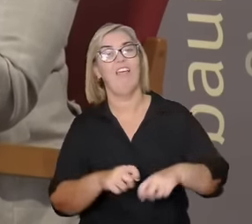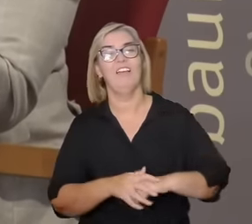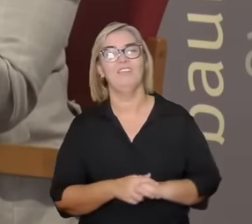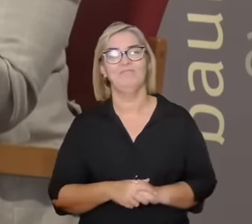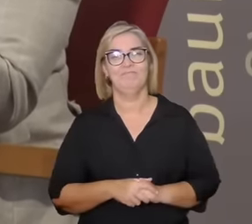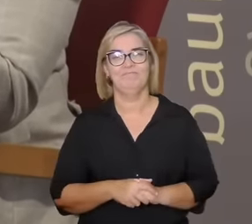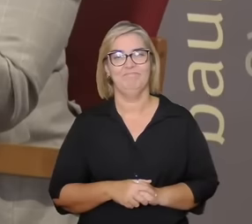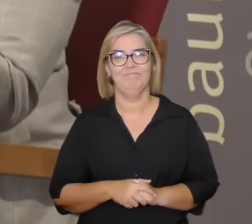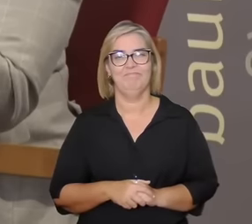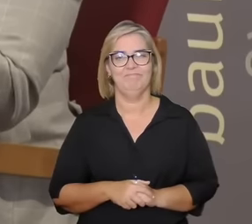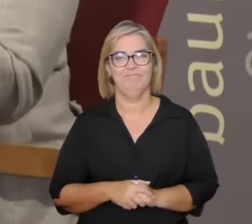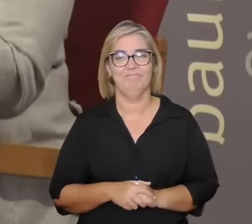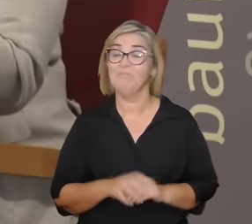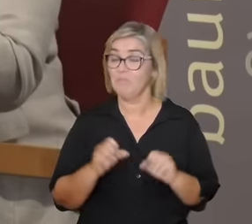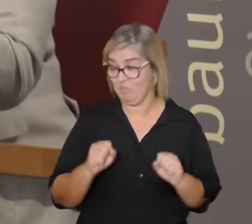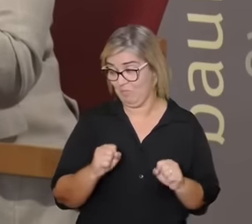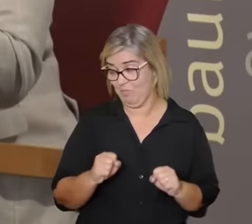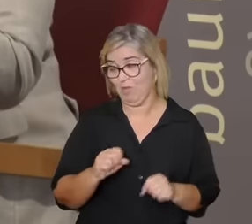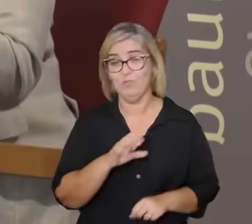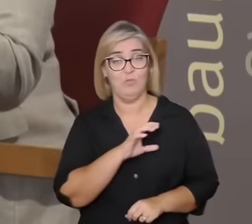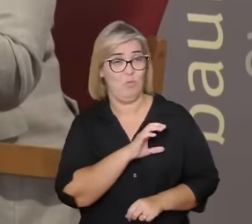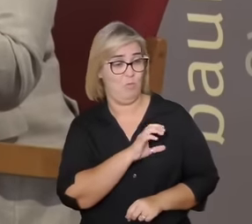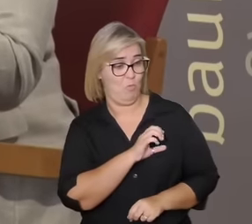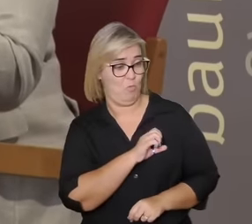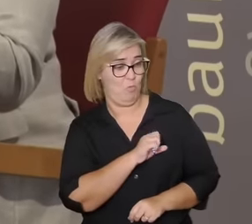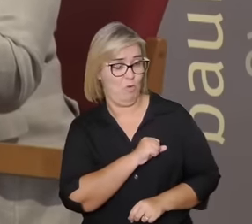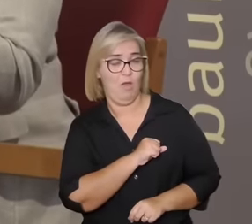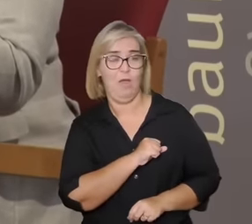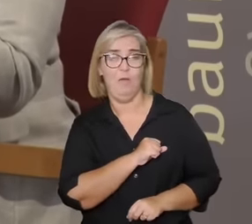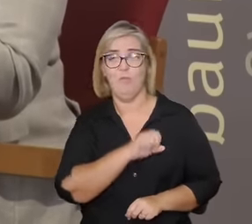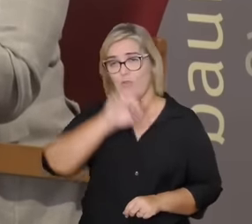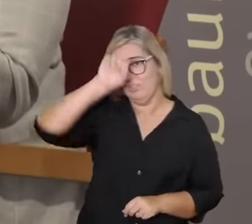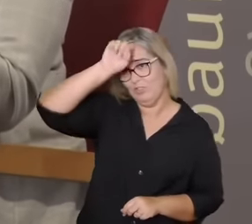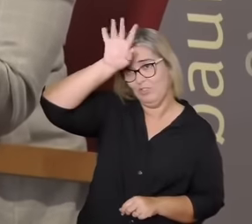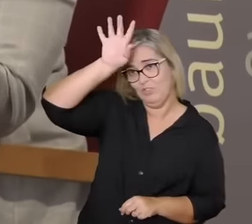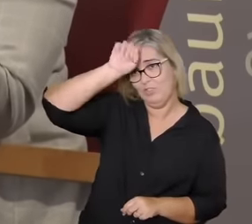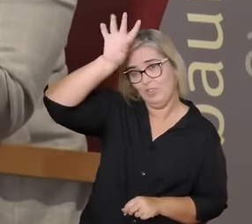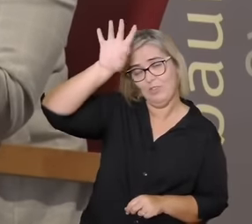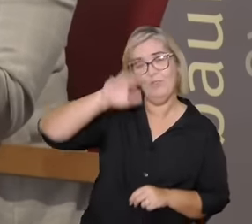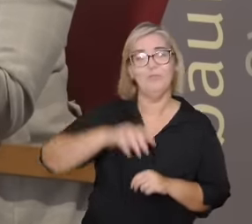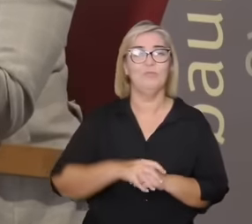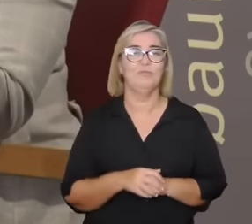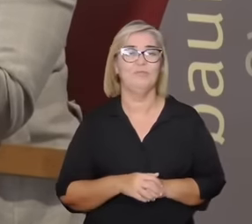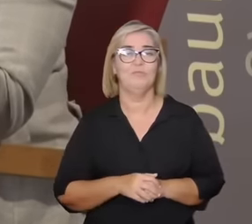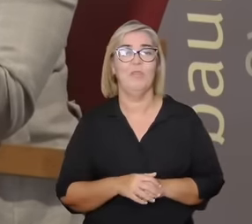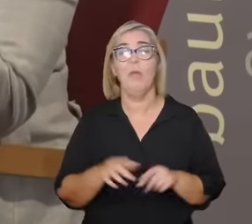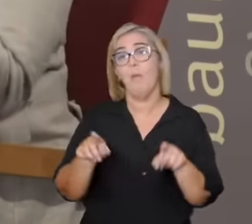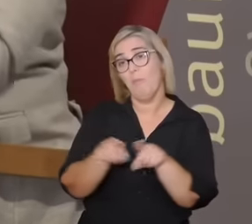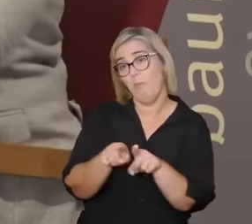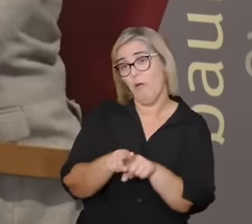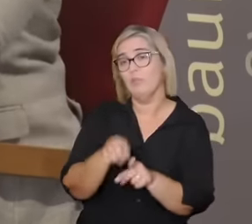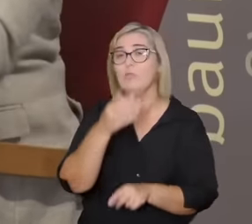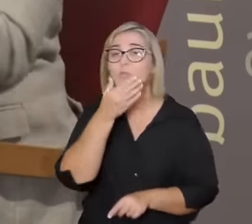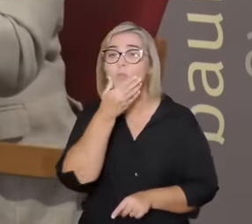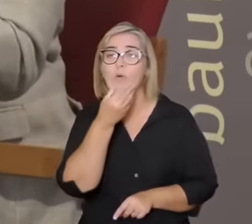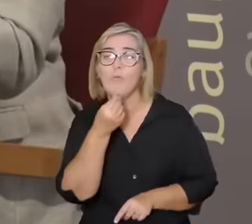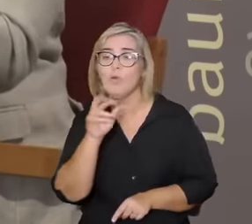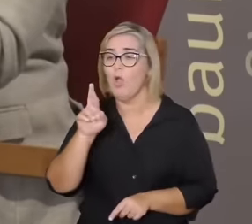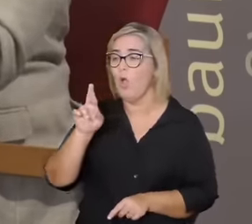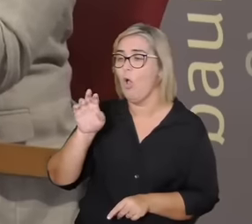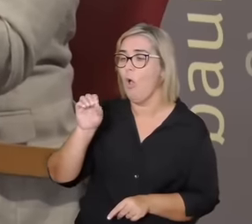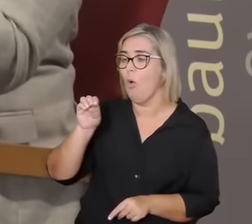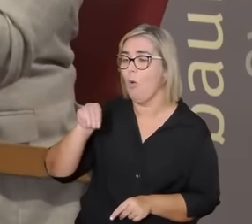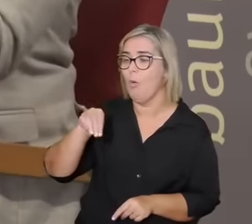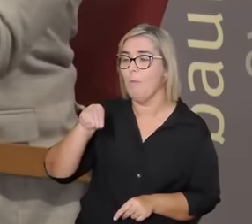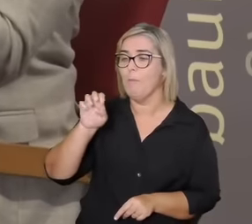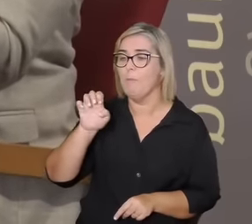ser o amor de Xangô e Oxum pode ser o amor de Romeu e Julieta quais são as formas de amar pode